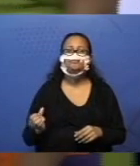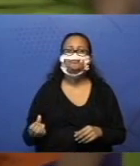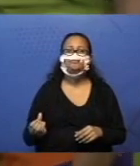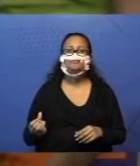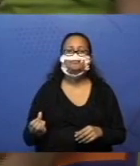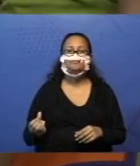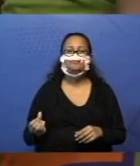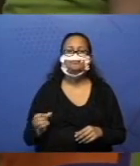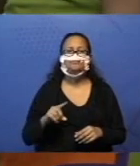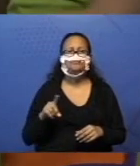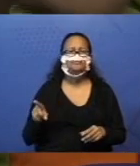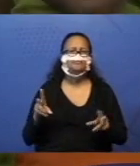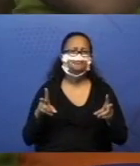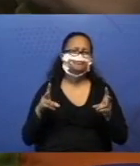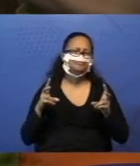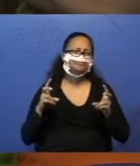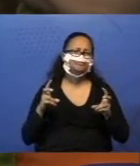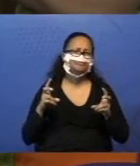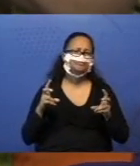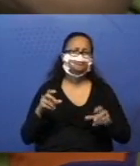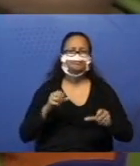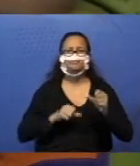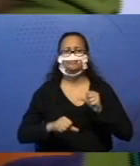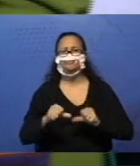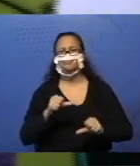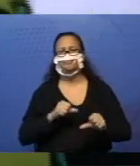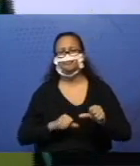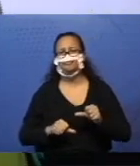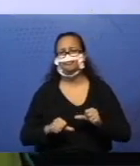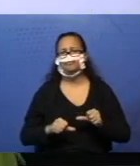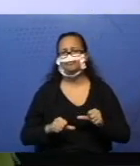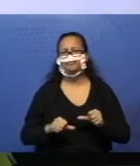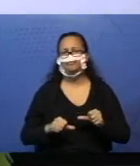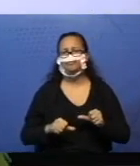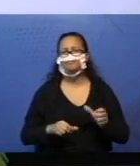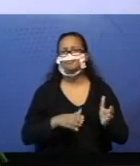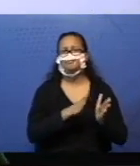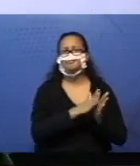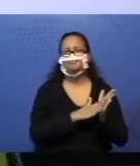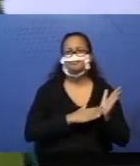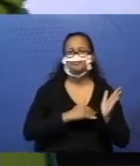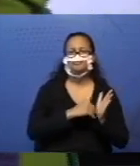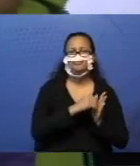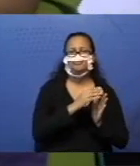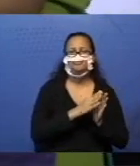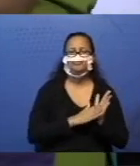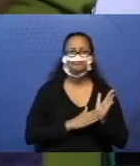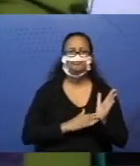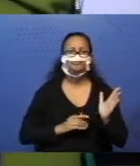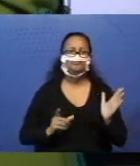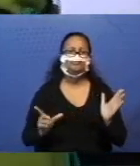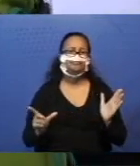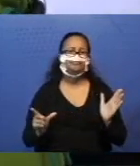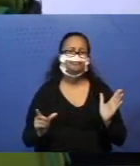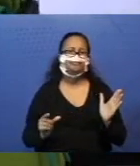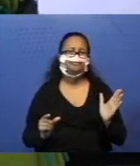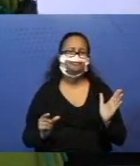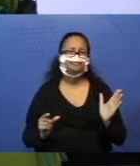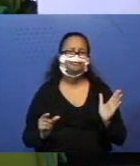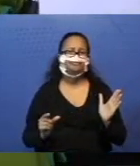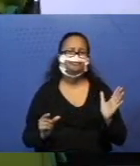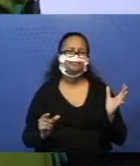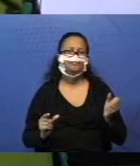6. Vocês perceberam que deu uma virada agora? Agora, o pintado passou a ser a menor parte e o